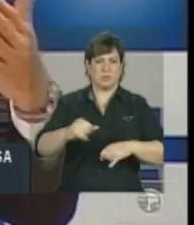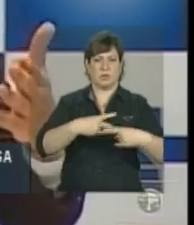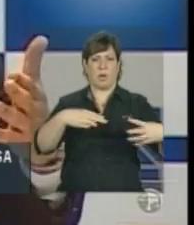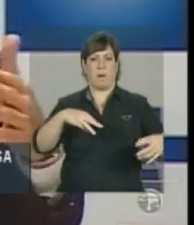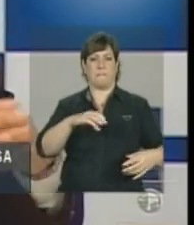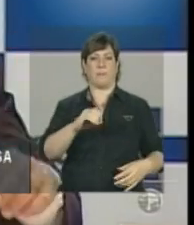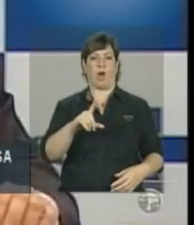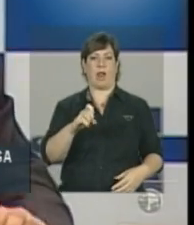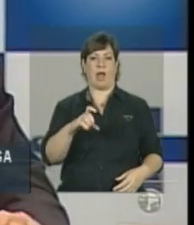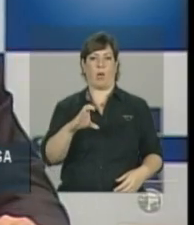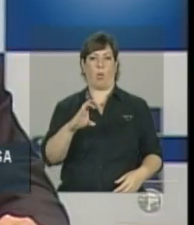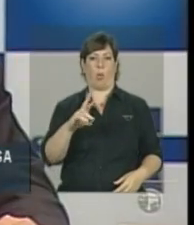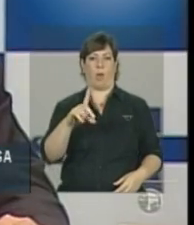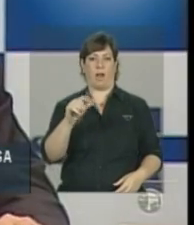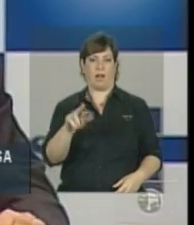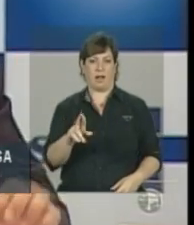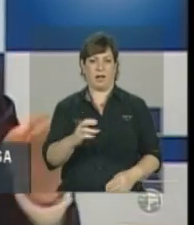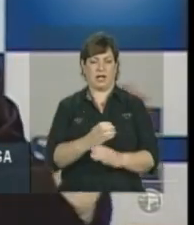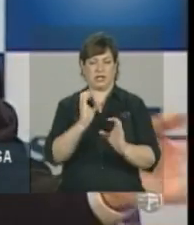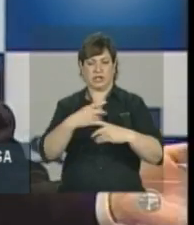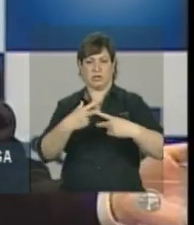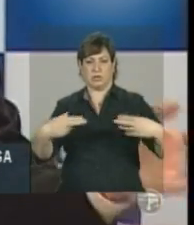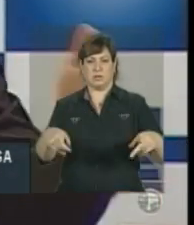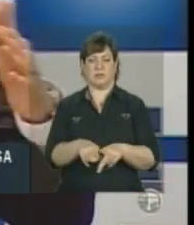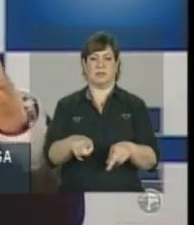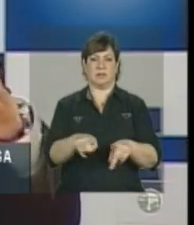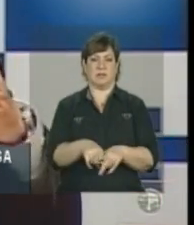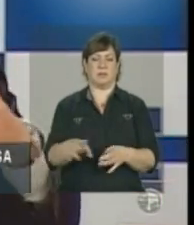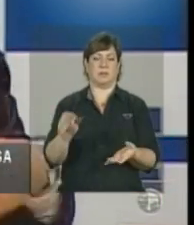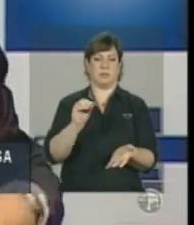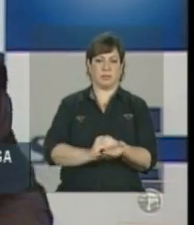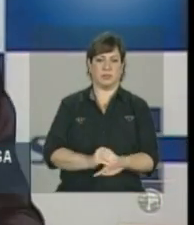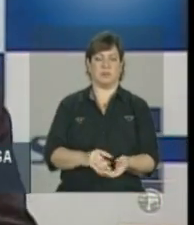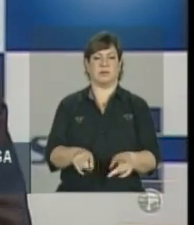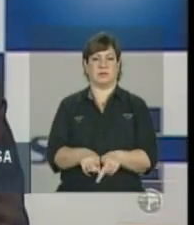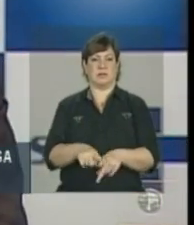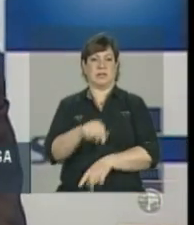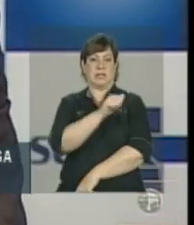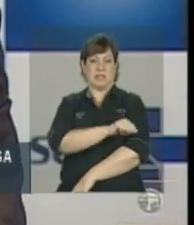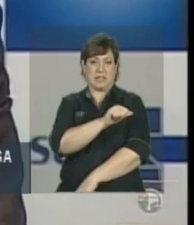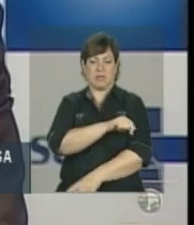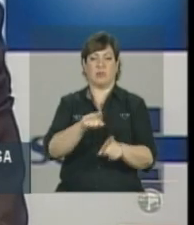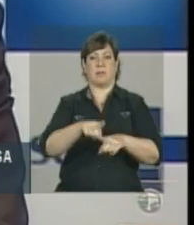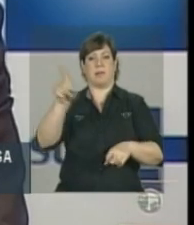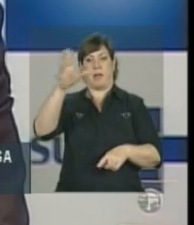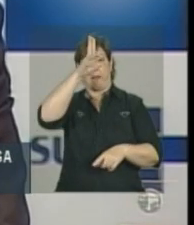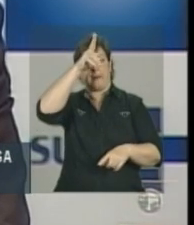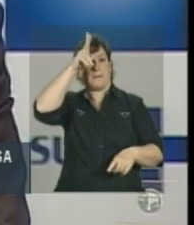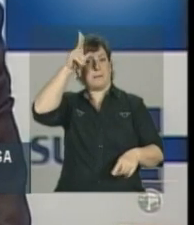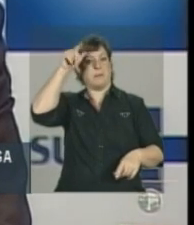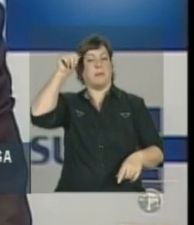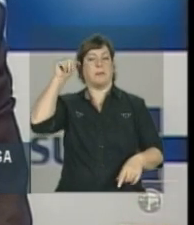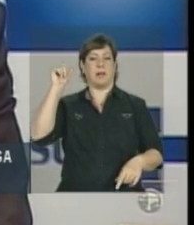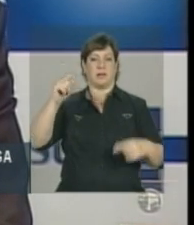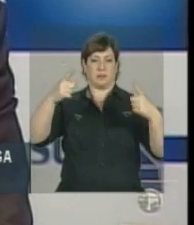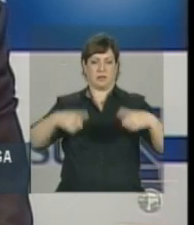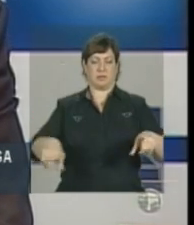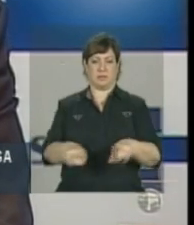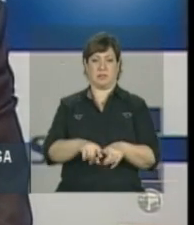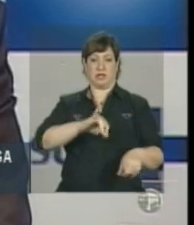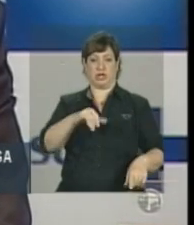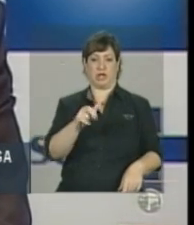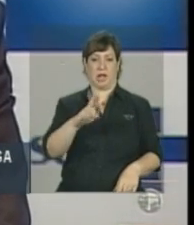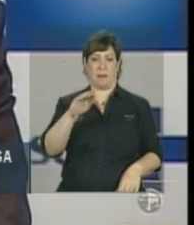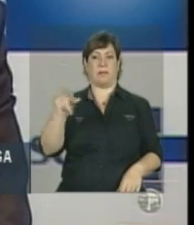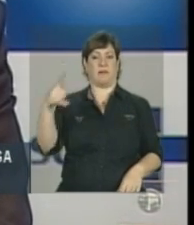molecular, que nós já estamos fazendo. implantamos tanto o Rio quanto em Manaus. O Jarbas estava comentando comigo